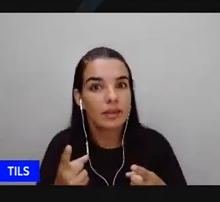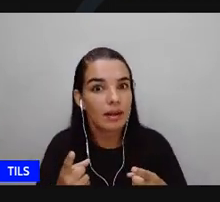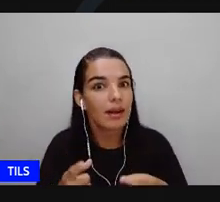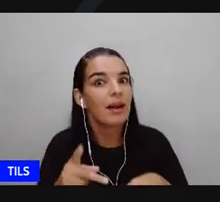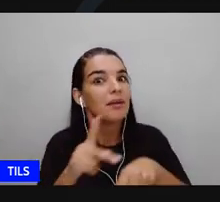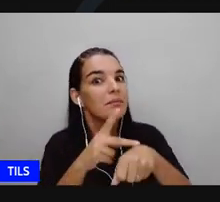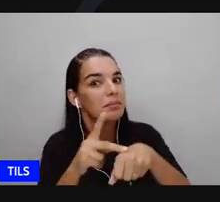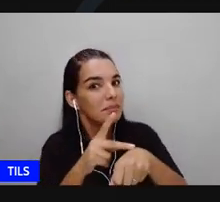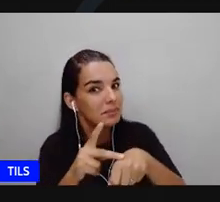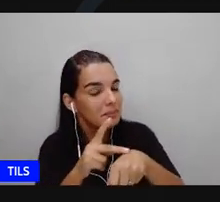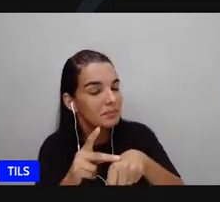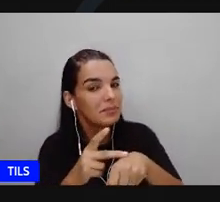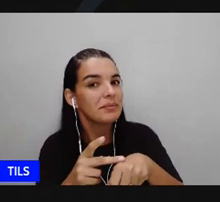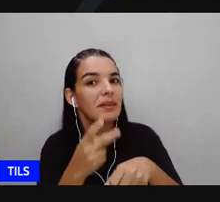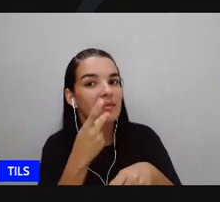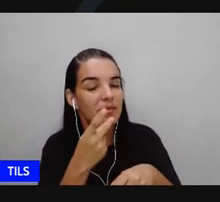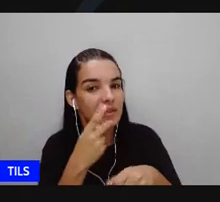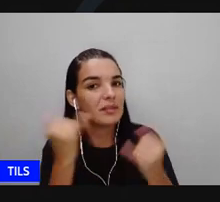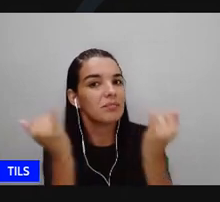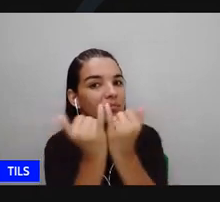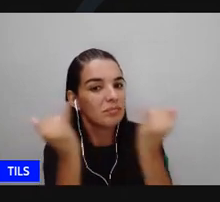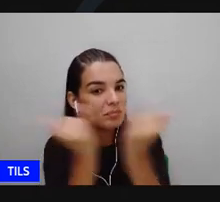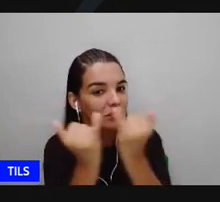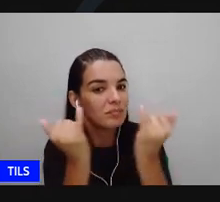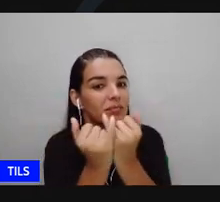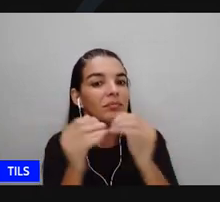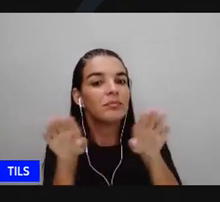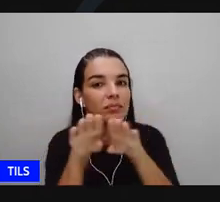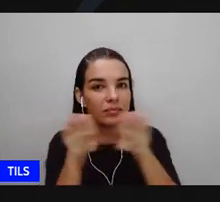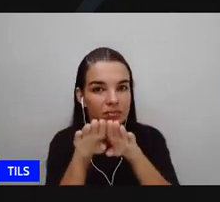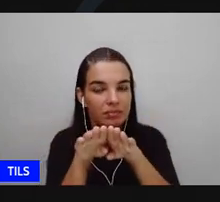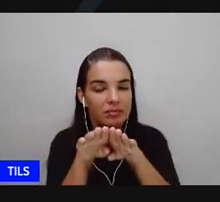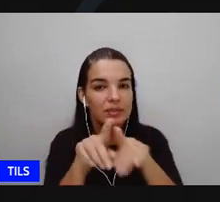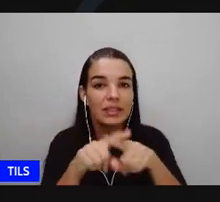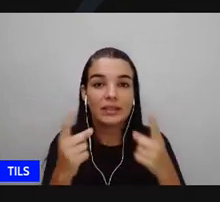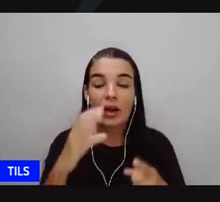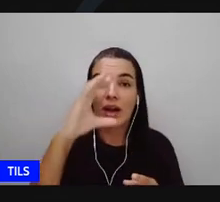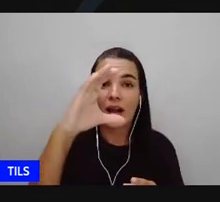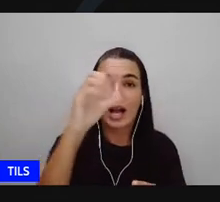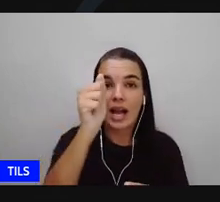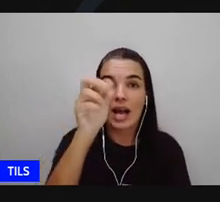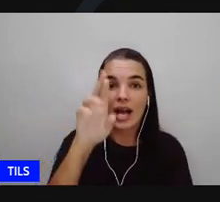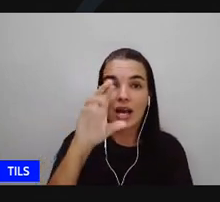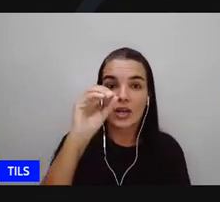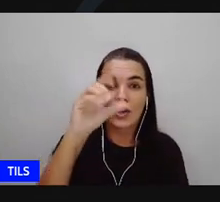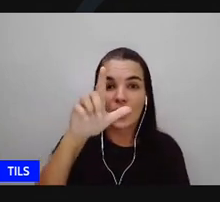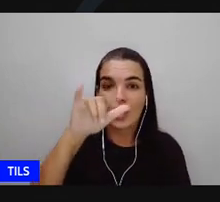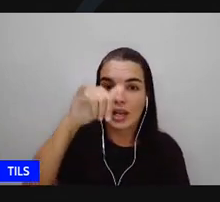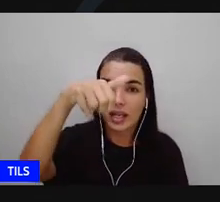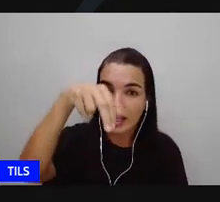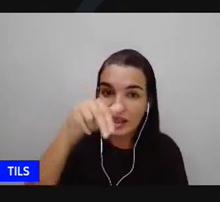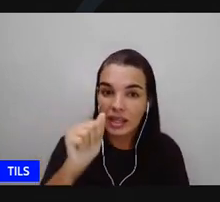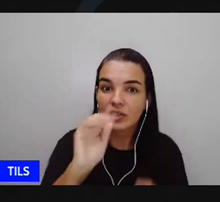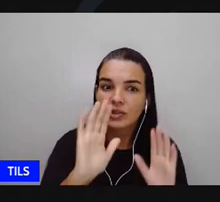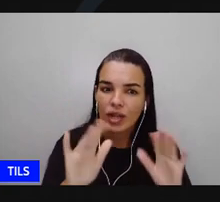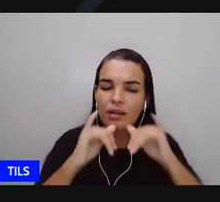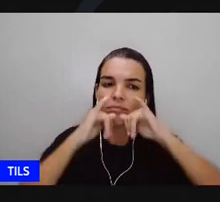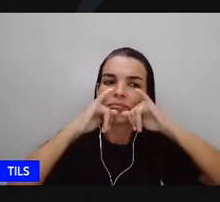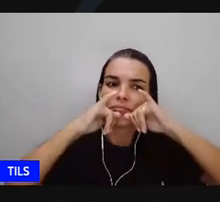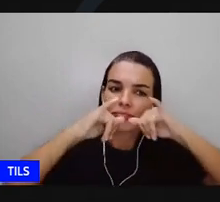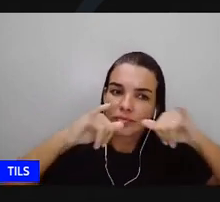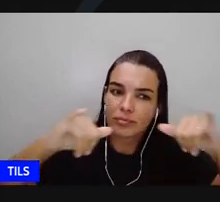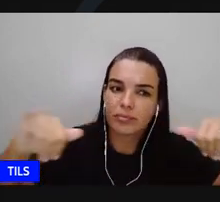usa palavras e tem comportamento que é racista Carolina Maria de Jesus já tinha denunciado isso né? e aí